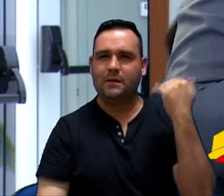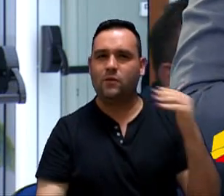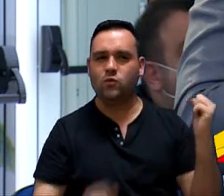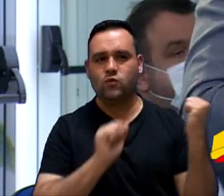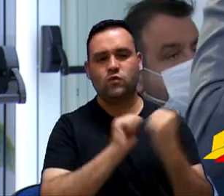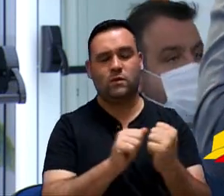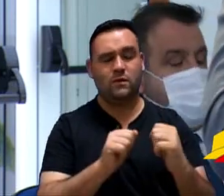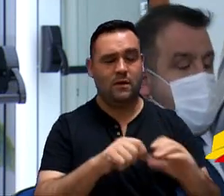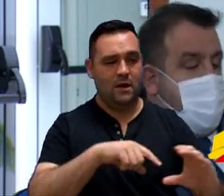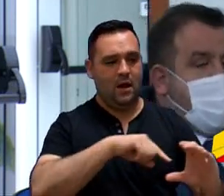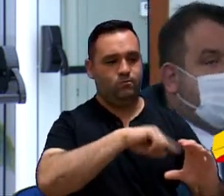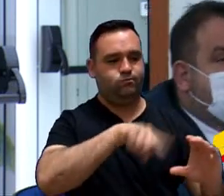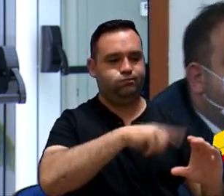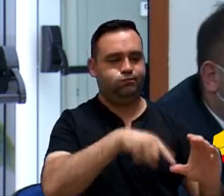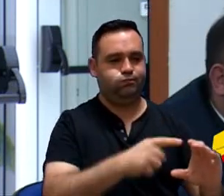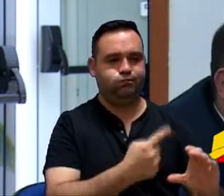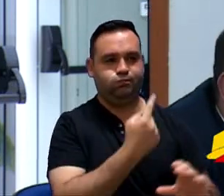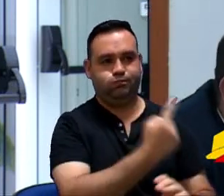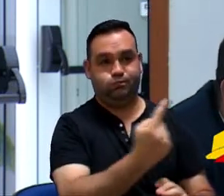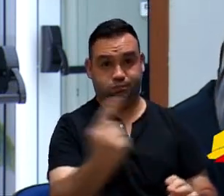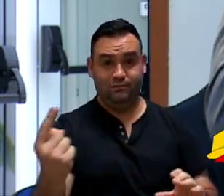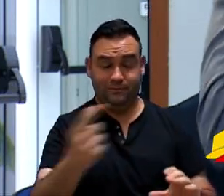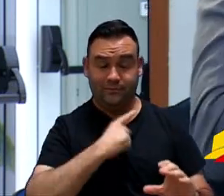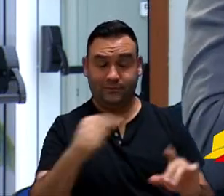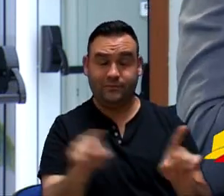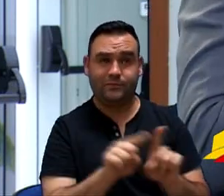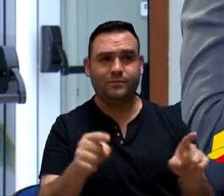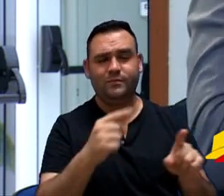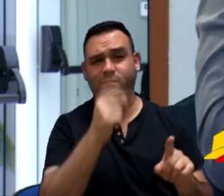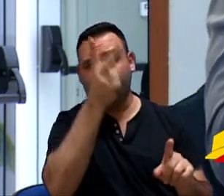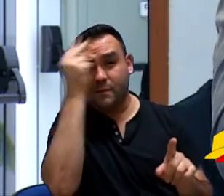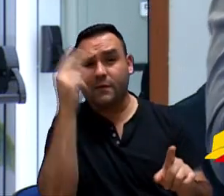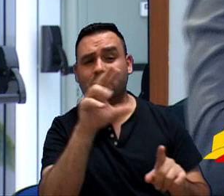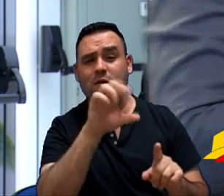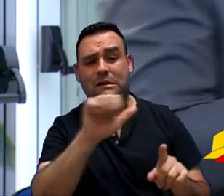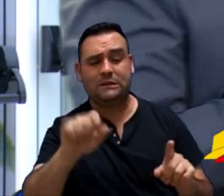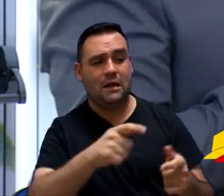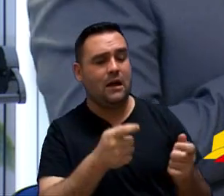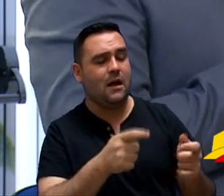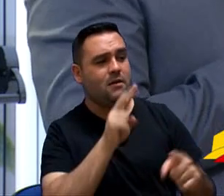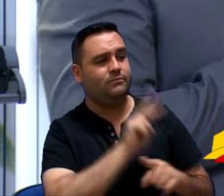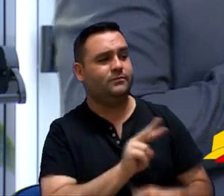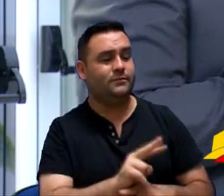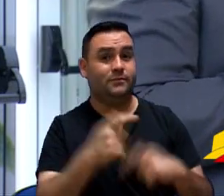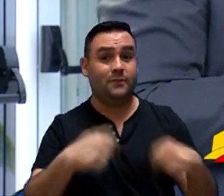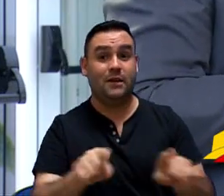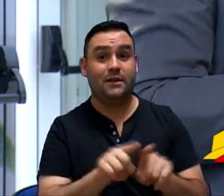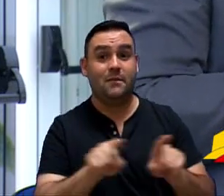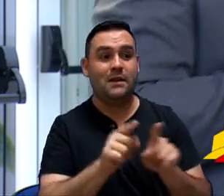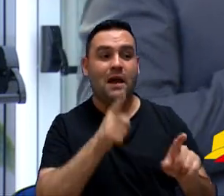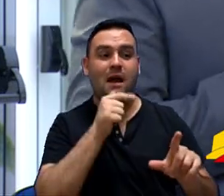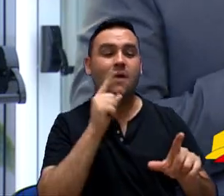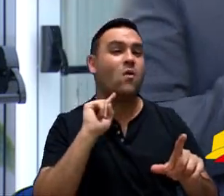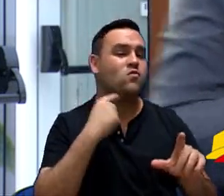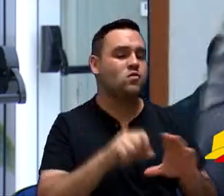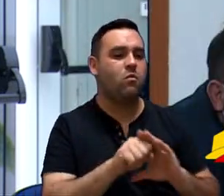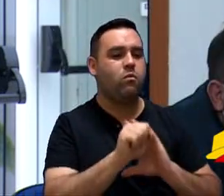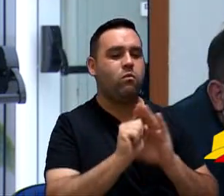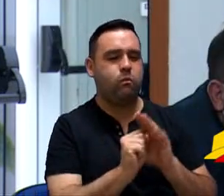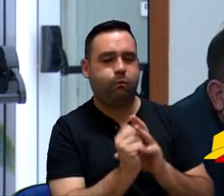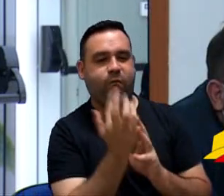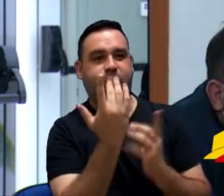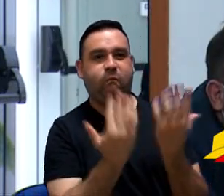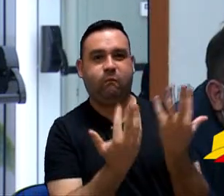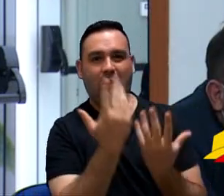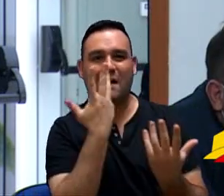individualizando, vai à prefeitura, o SAI vai ter que tomar conta. E tinha um vazamento de esgoto lá onde as crianças estavam